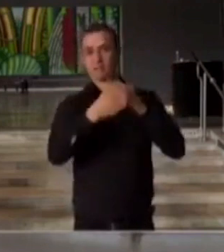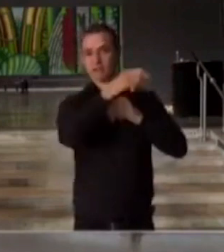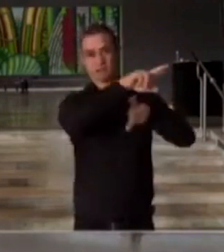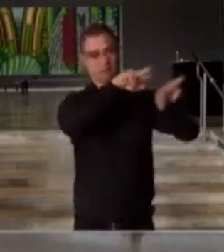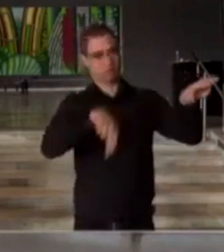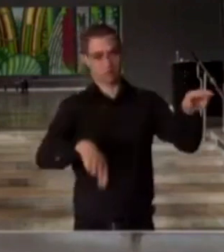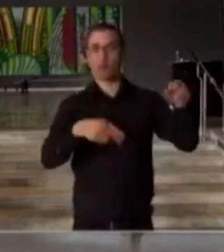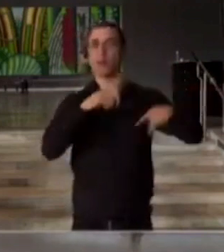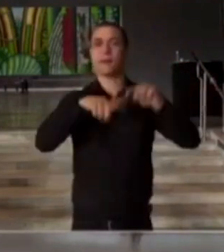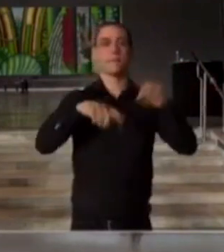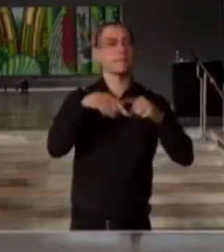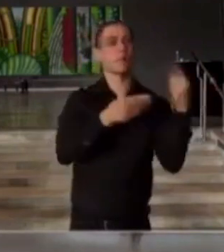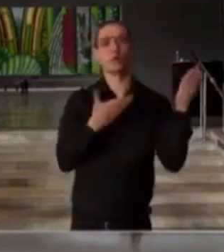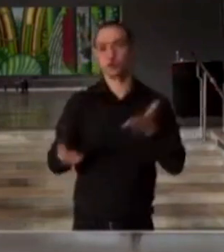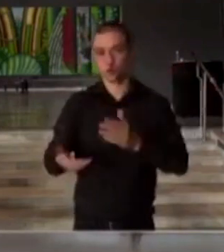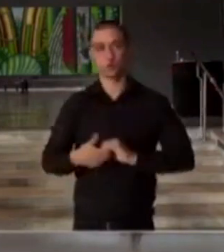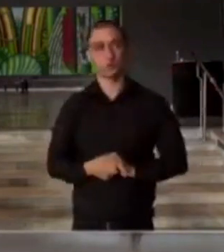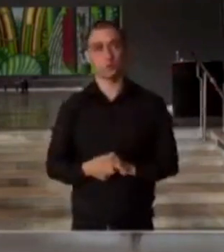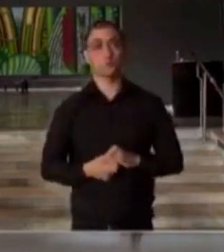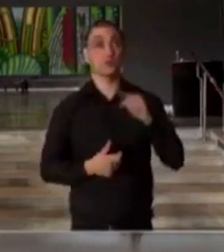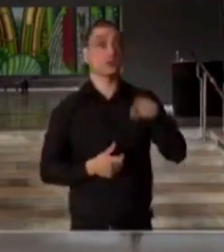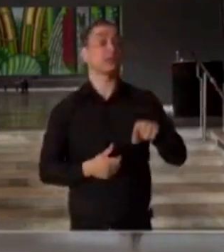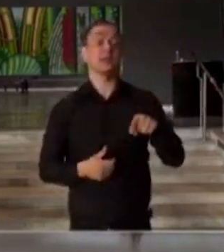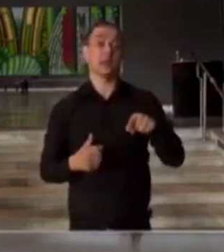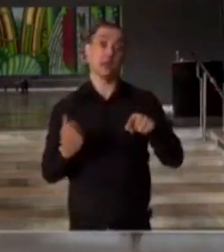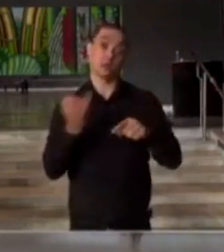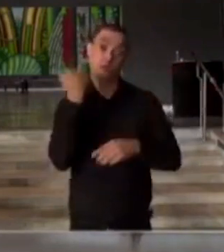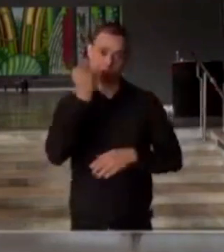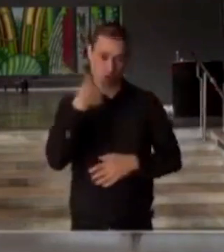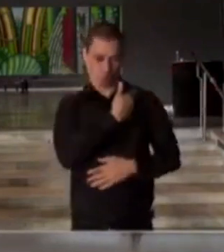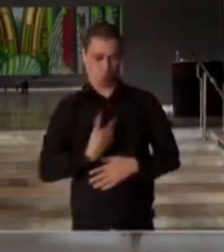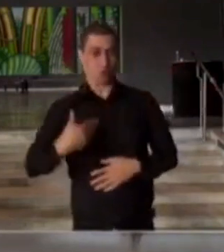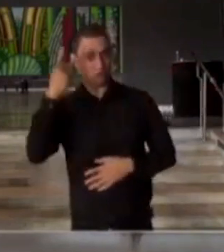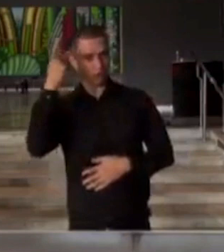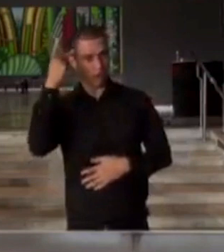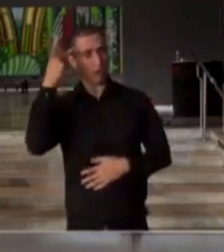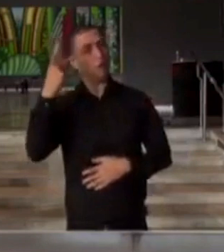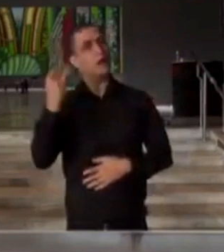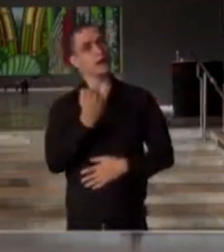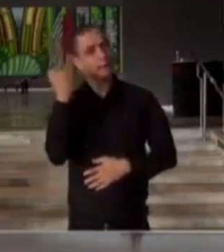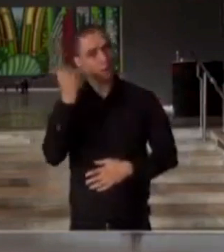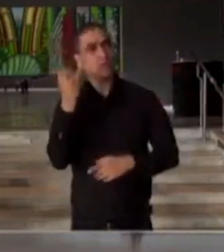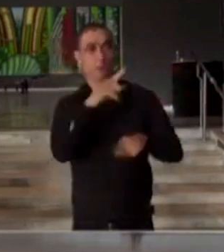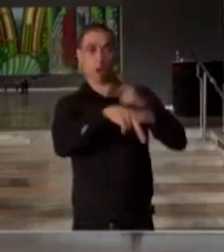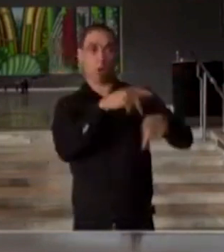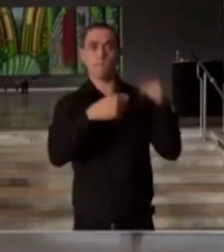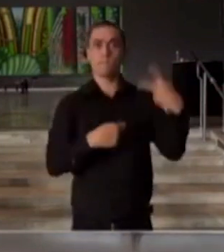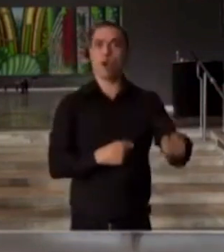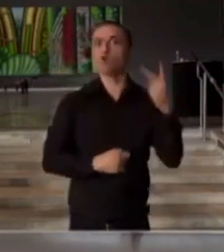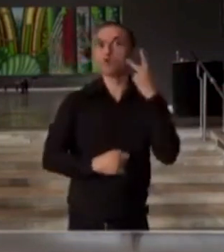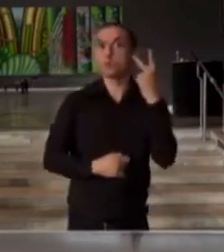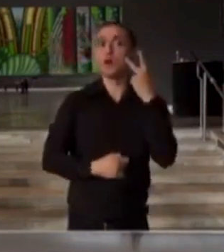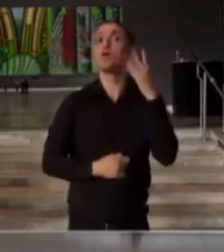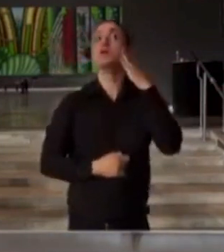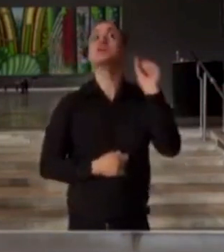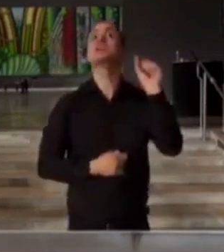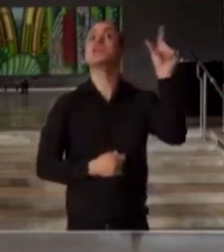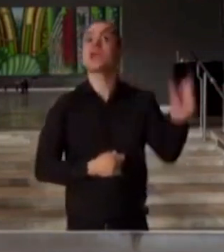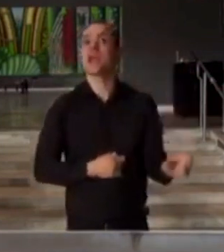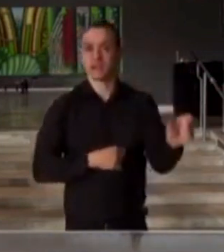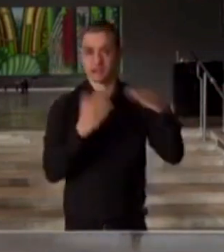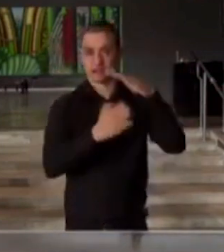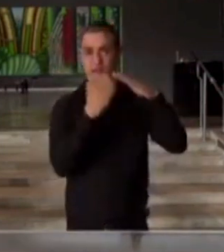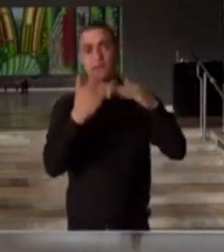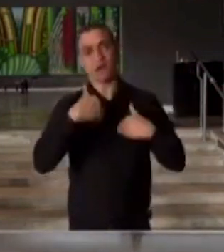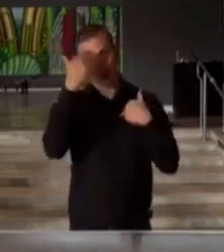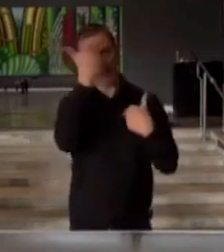dinheiro, produtos e serviços. E é justo que, em nome do governo de São Paulo e da população do Estado de São Paulo, eu possa